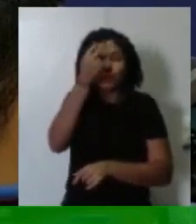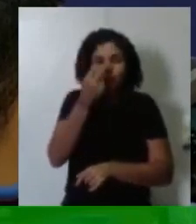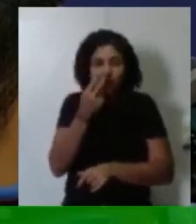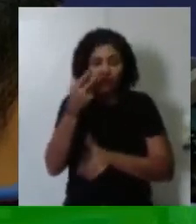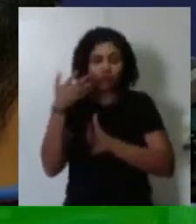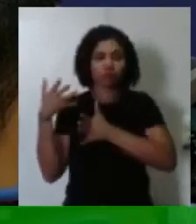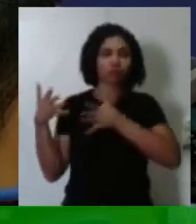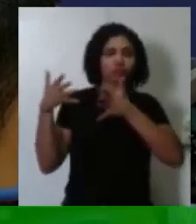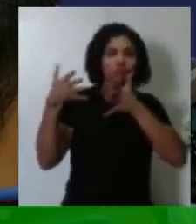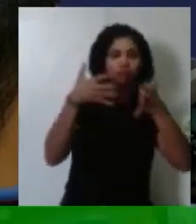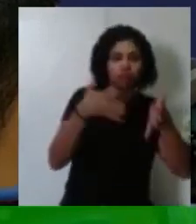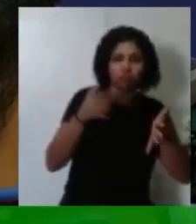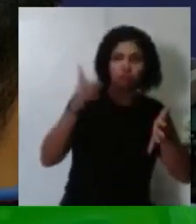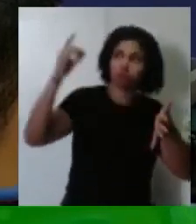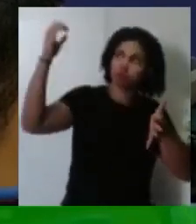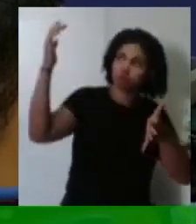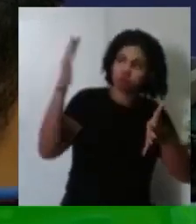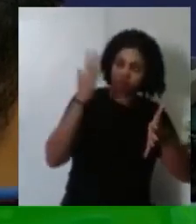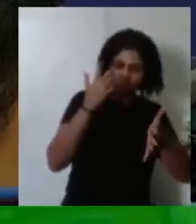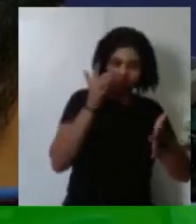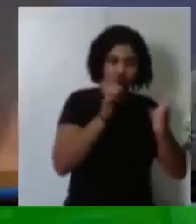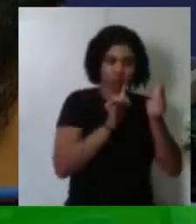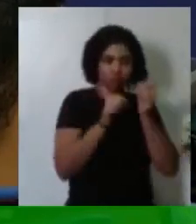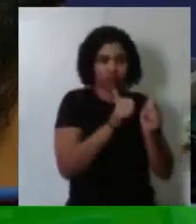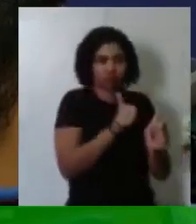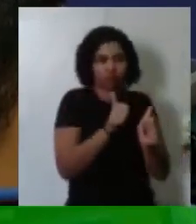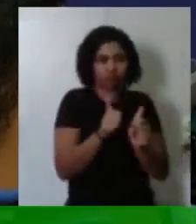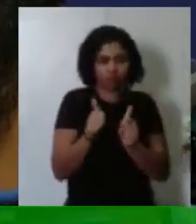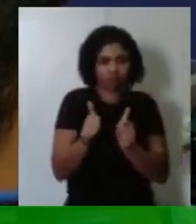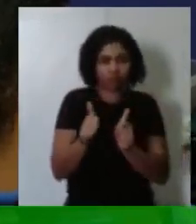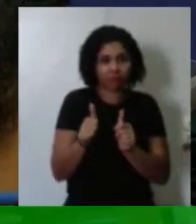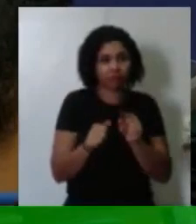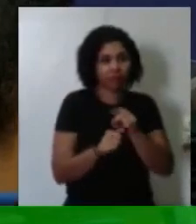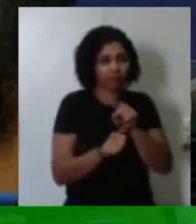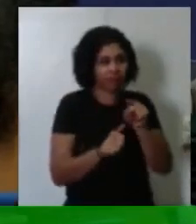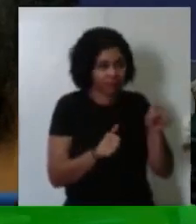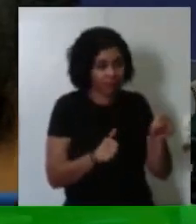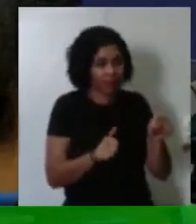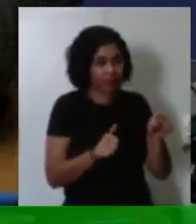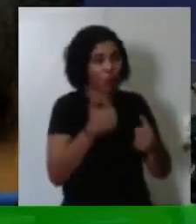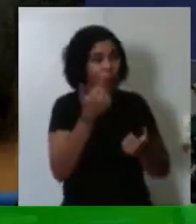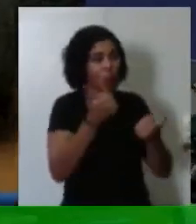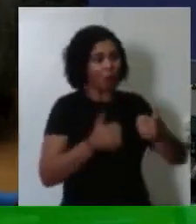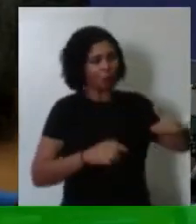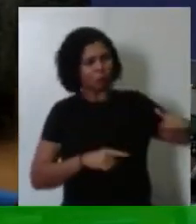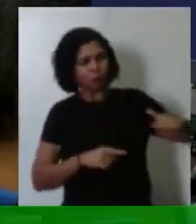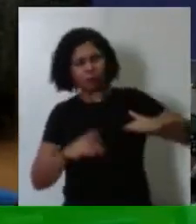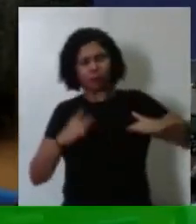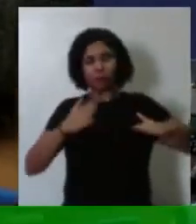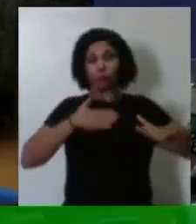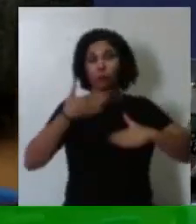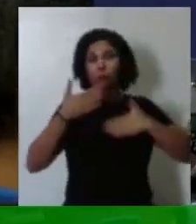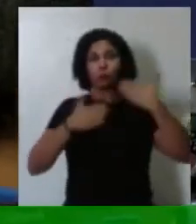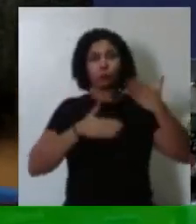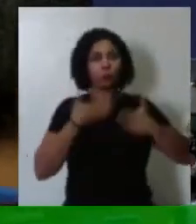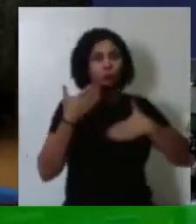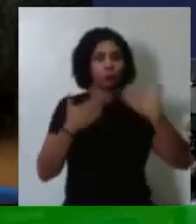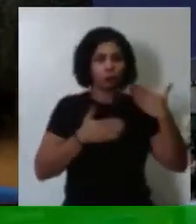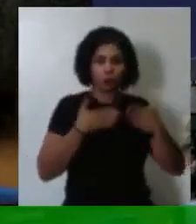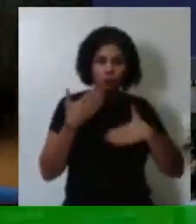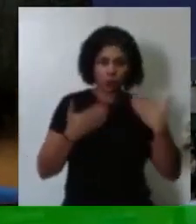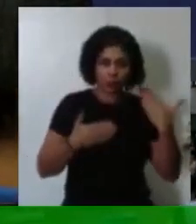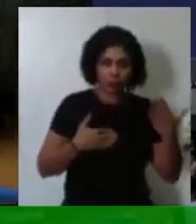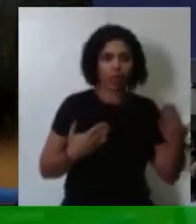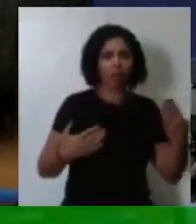São Paulo, Deus me deu o livramento, ouvi muitas vezes as freadas de carros, atravessando a Avenida São João, aquelas avenidas